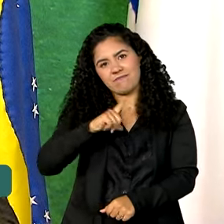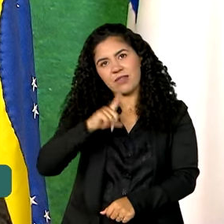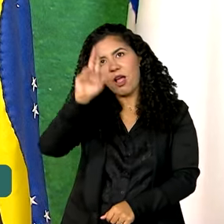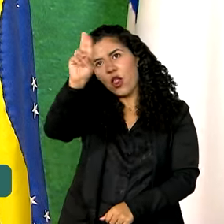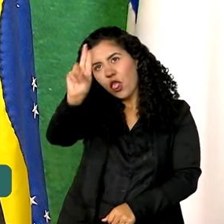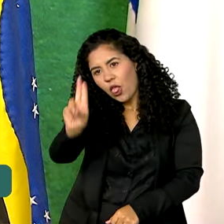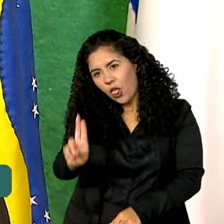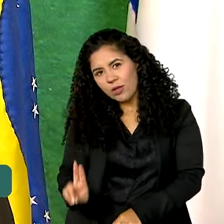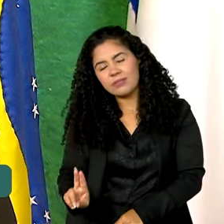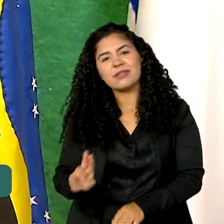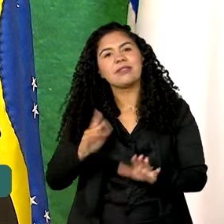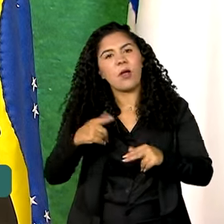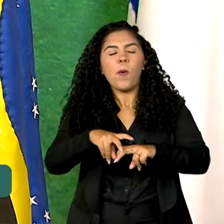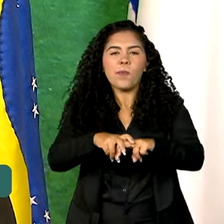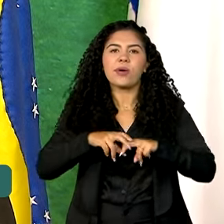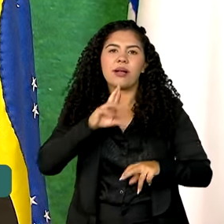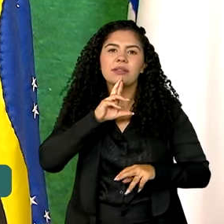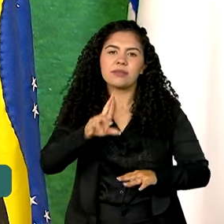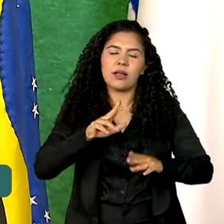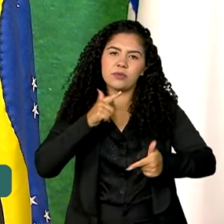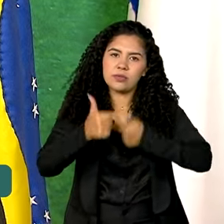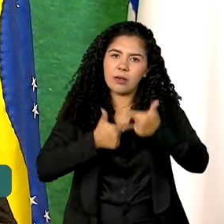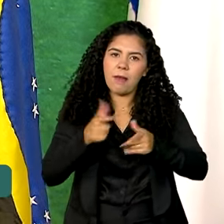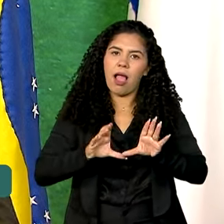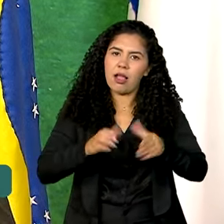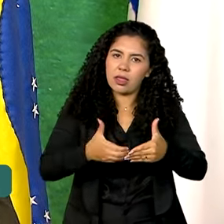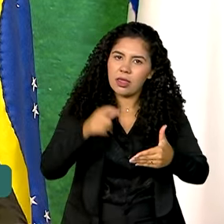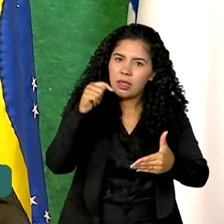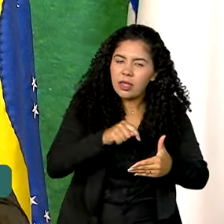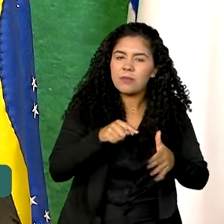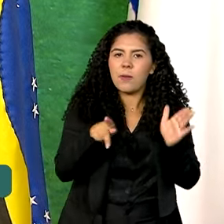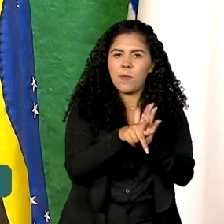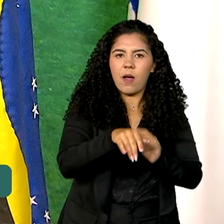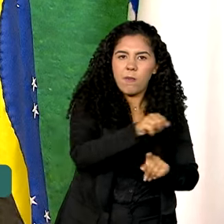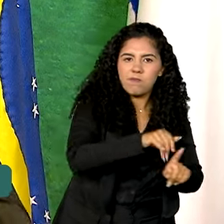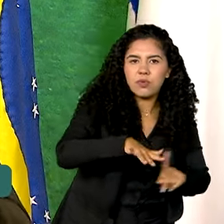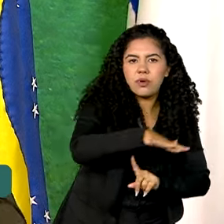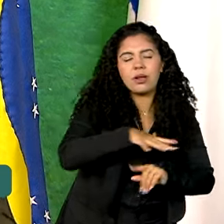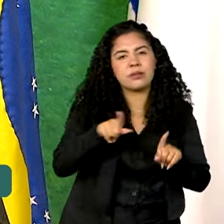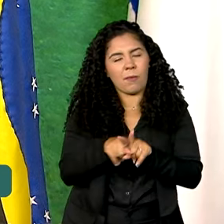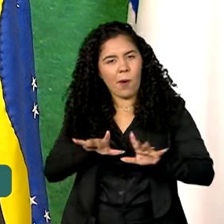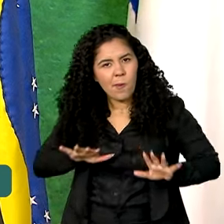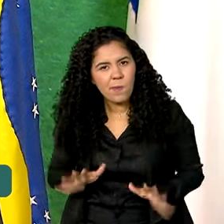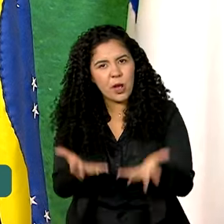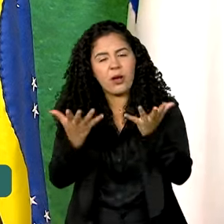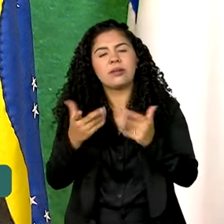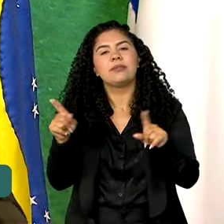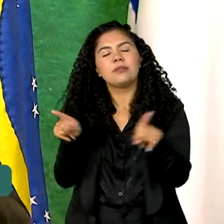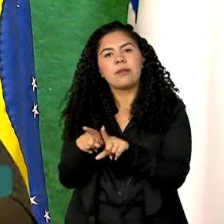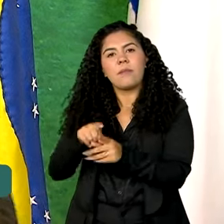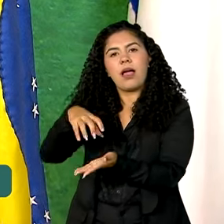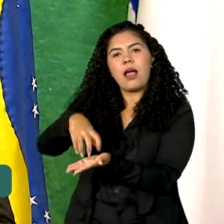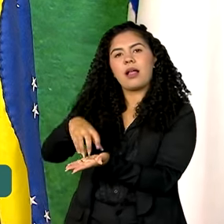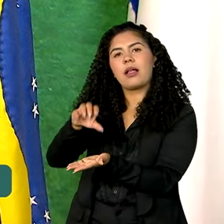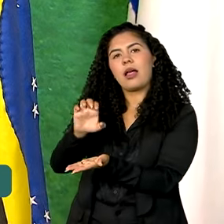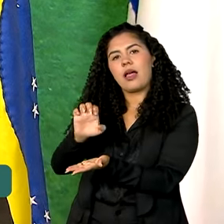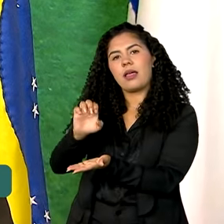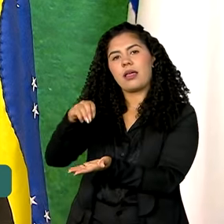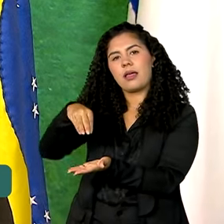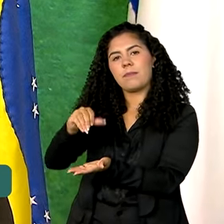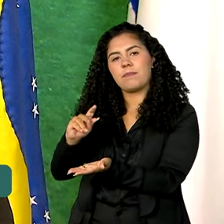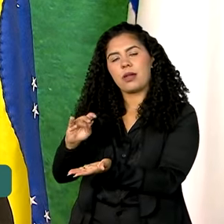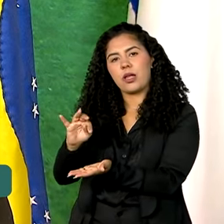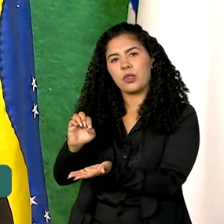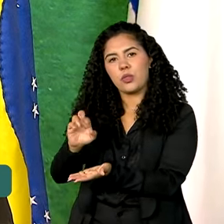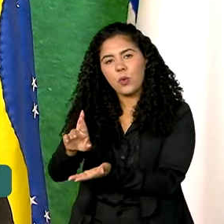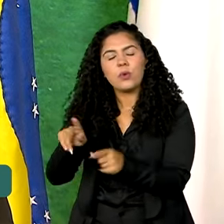Então, é fruto de um amplo trabalho de toda a equipe, de meio ambiente, de promoção, da nossa querida Embratur e de toda a equipe do